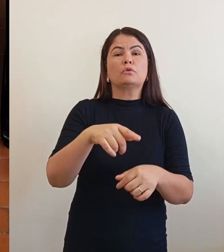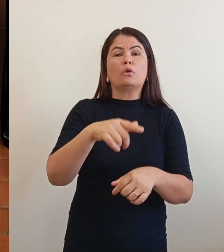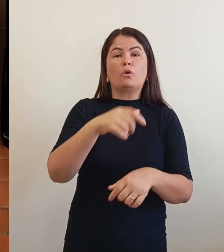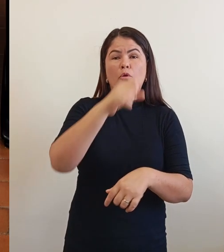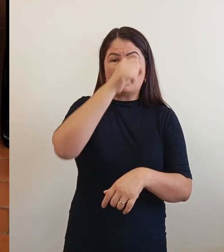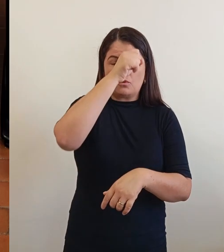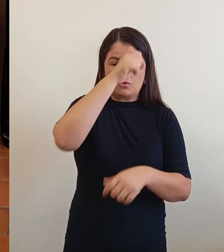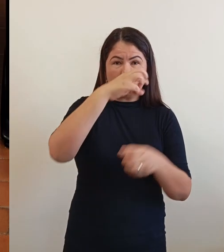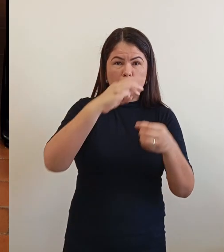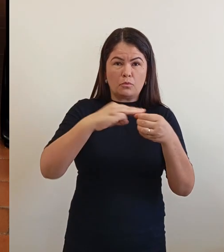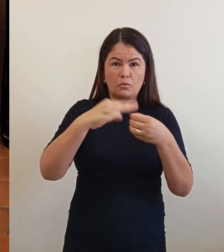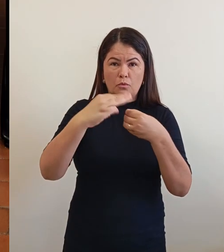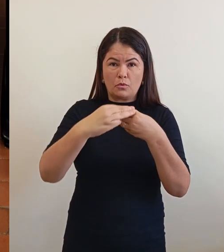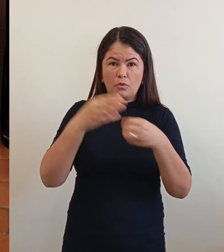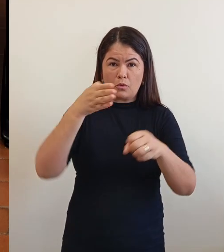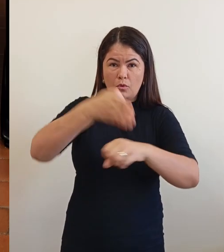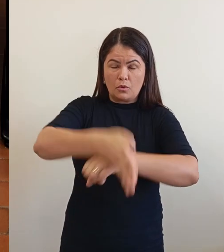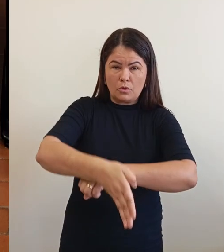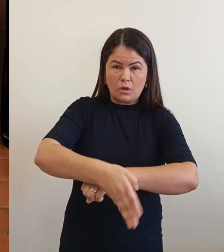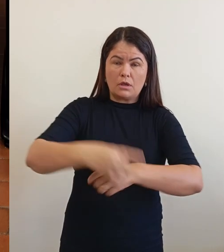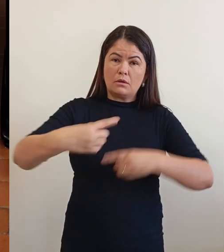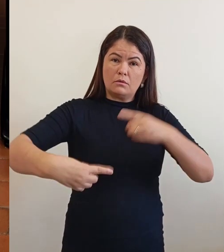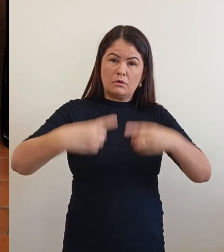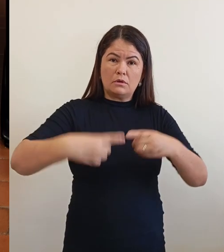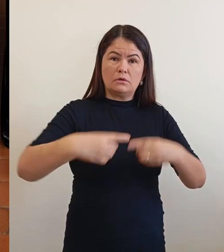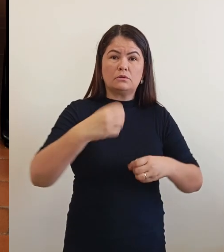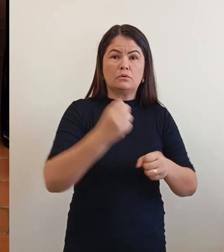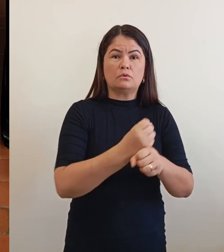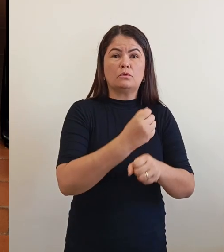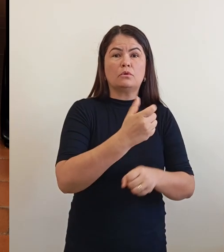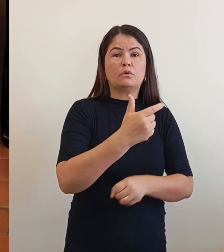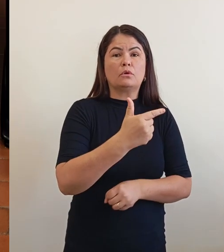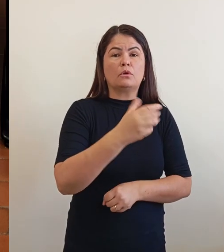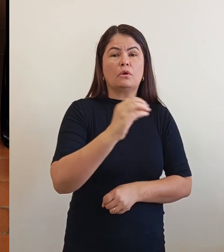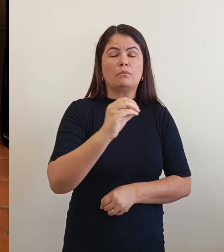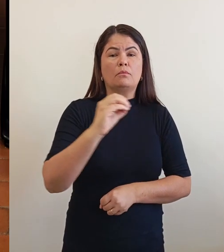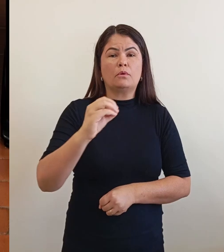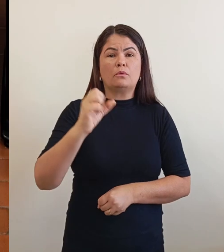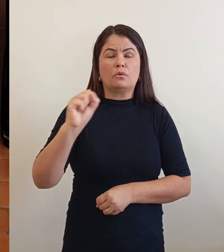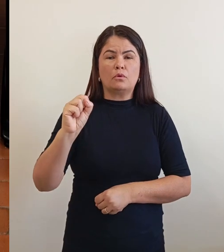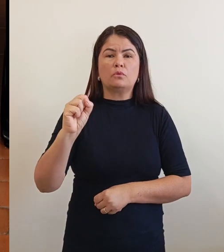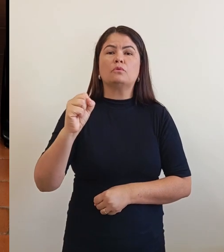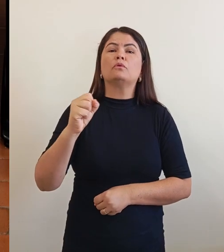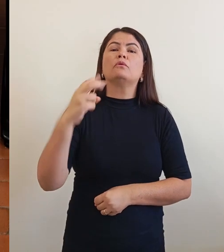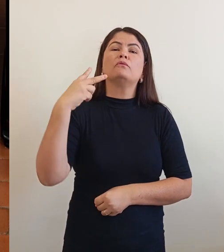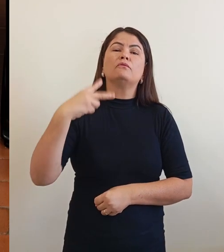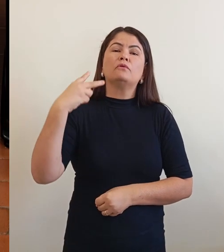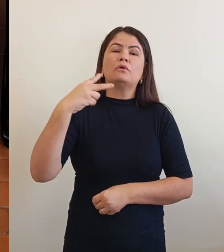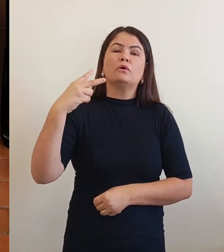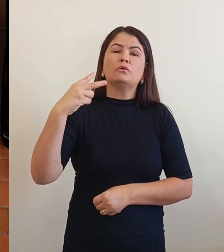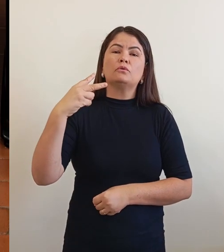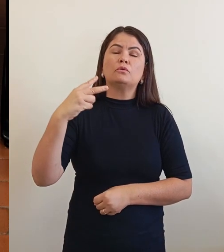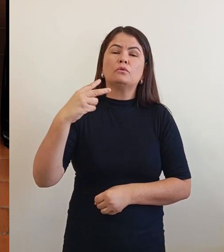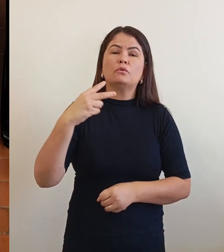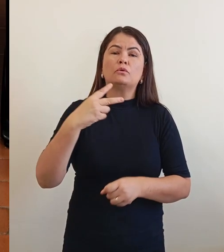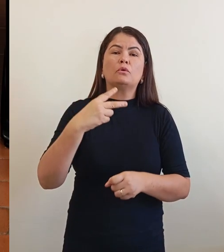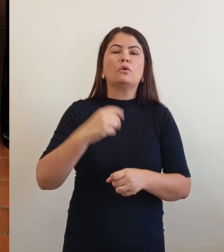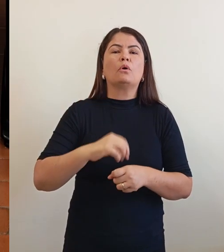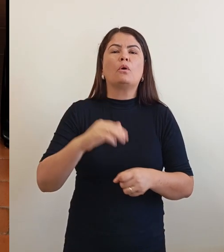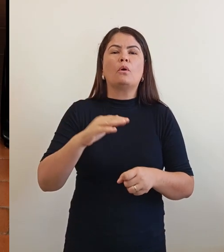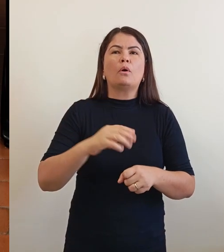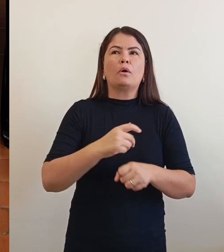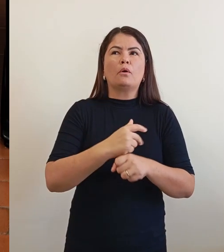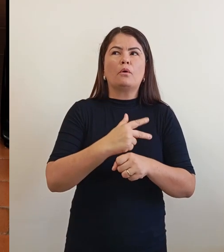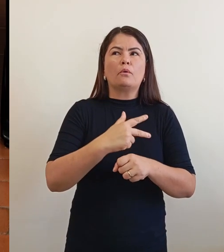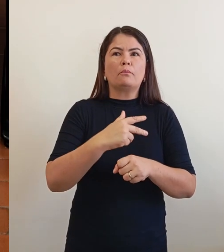2008, fui vereador, eleito, o mais votado. A posse foi 2009